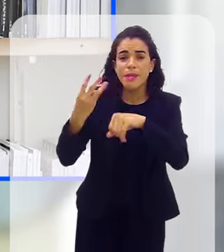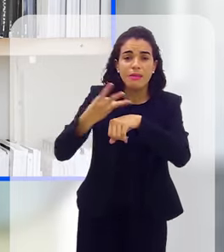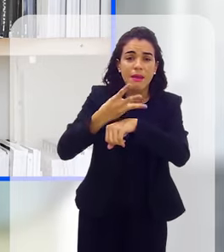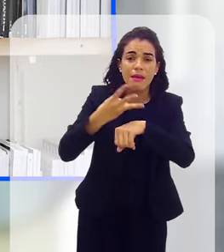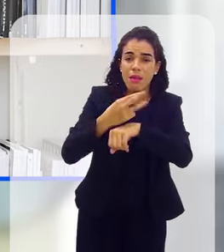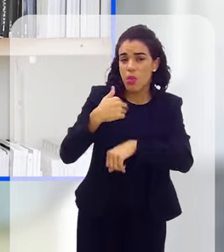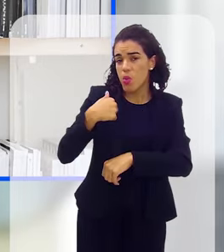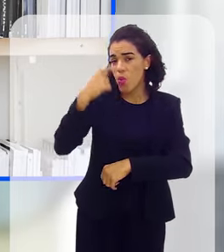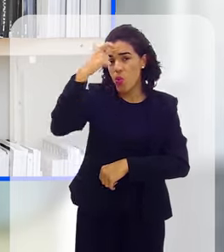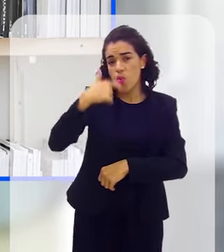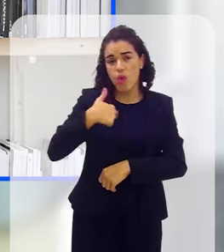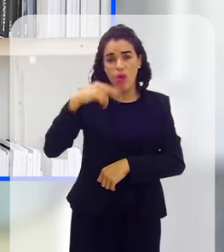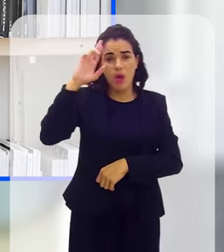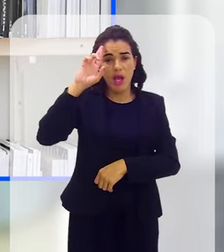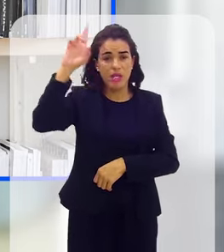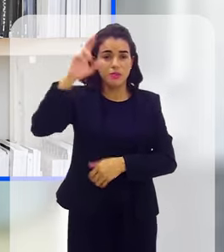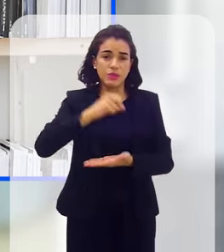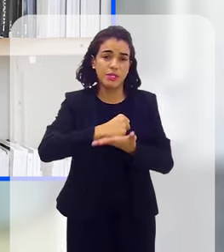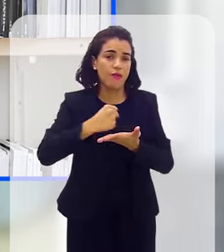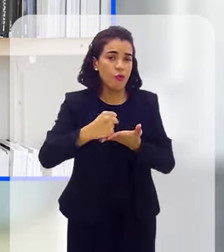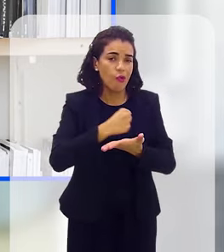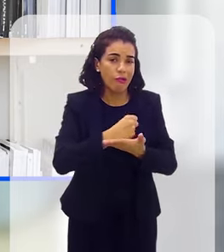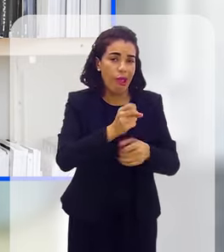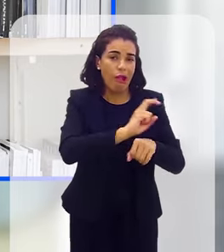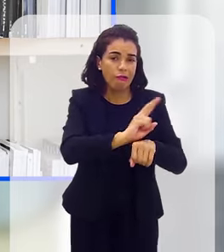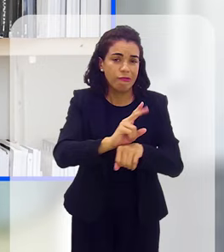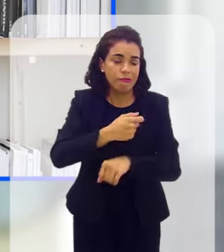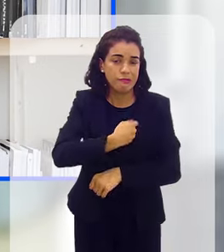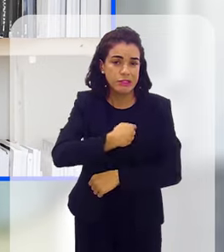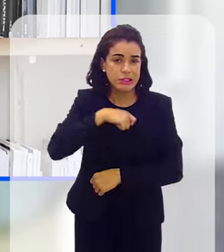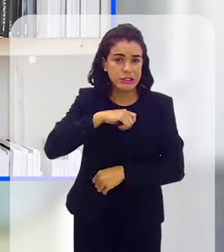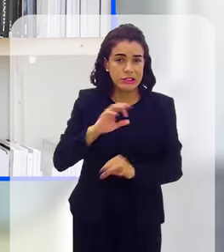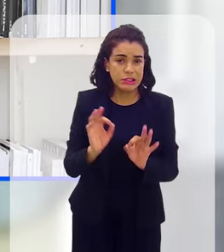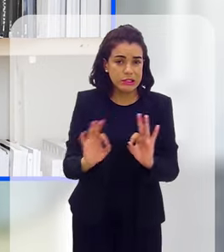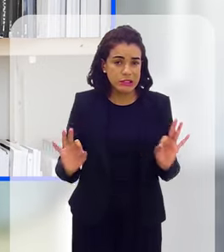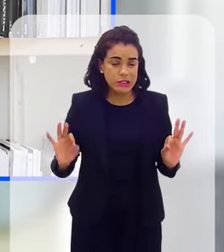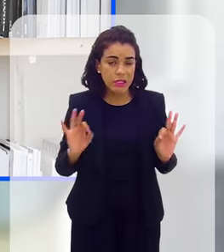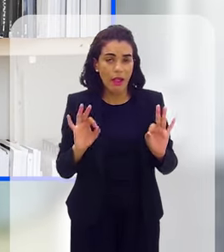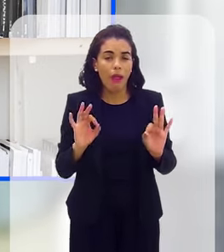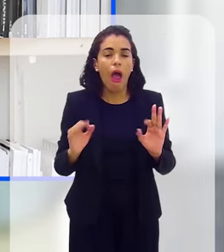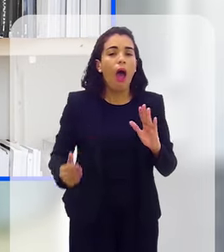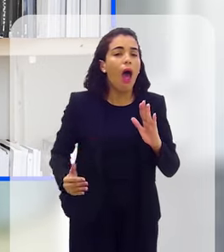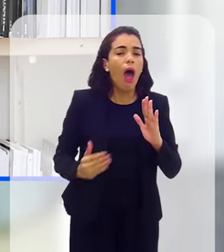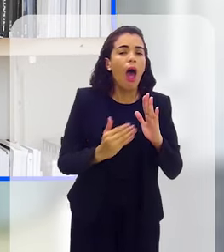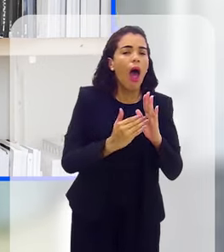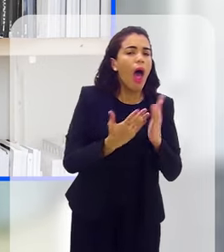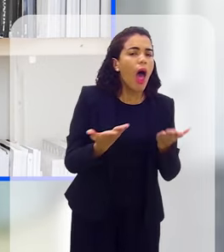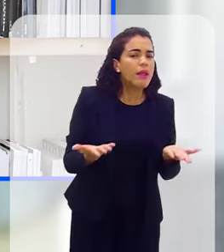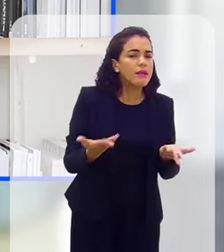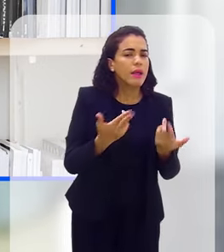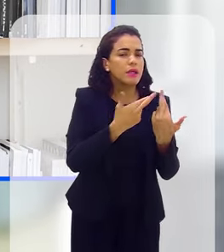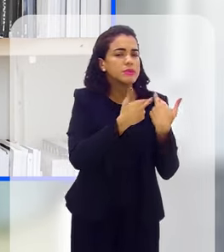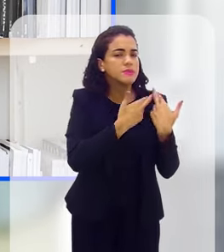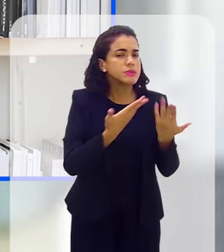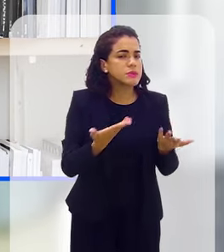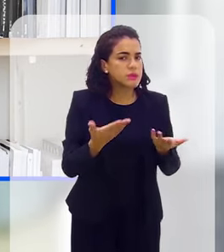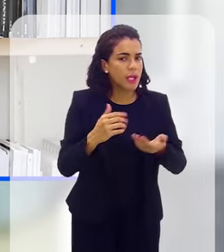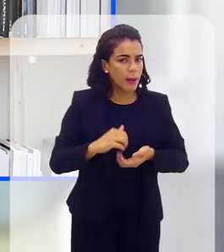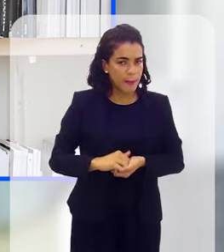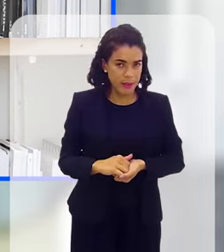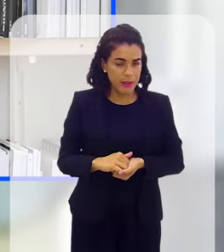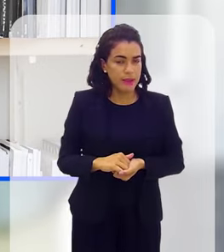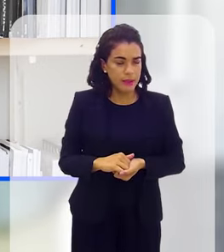não era eu mesmo que estava ali fiscalizando isso. até onde vai a responsabilização da empresa? Explica para a gente um pouquinho